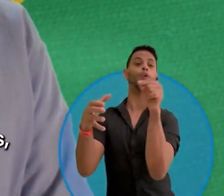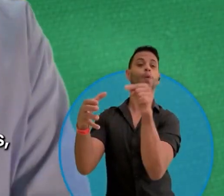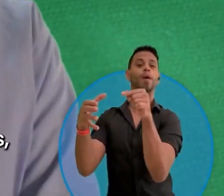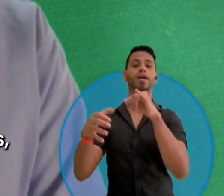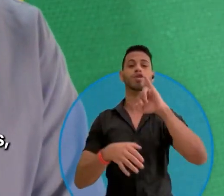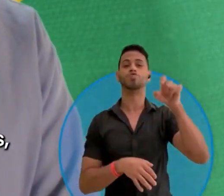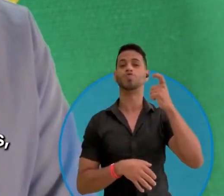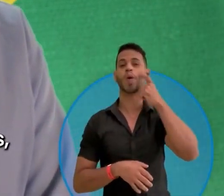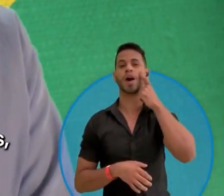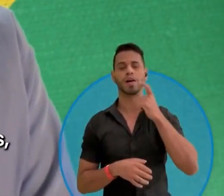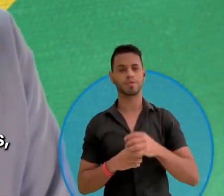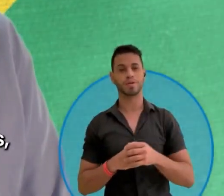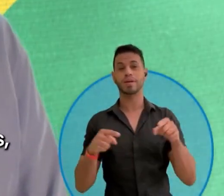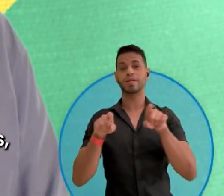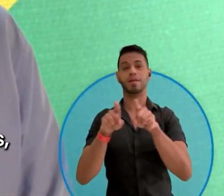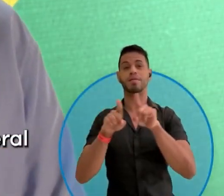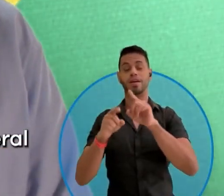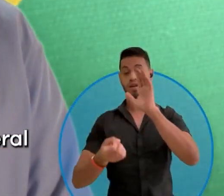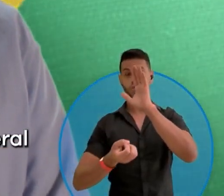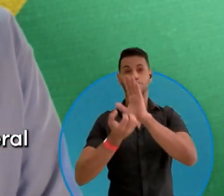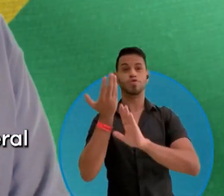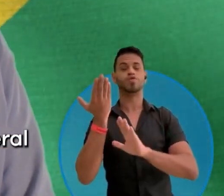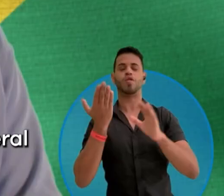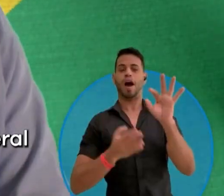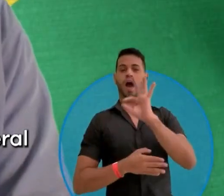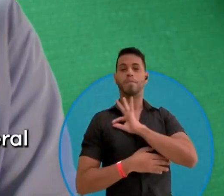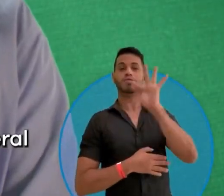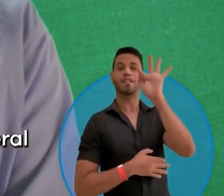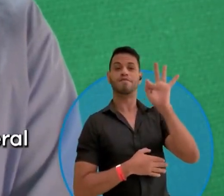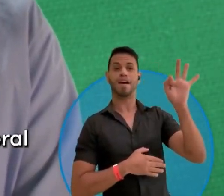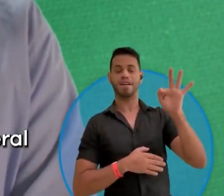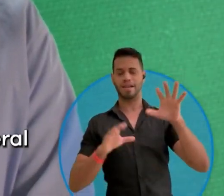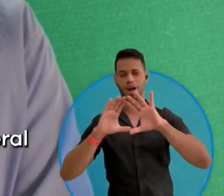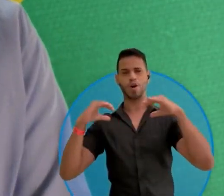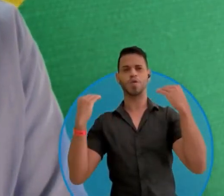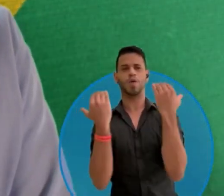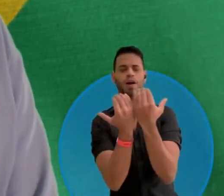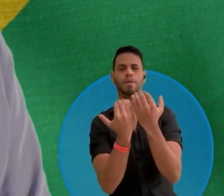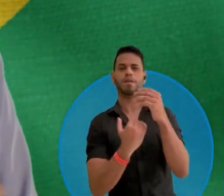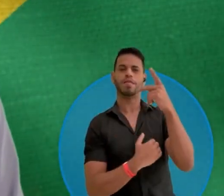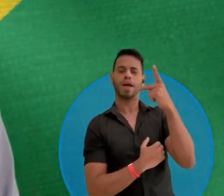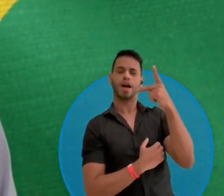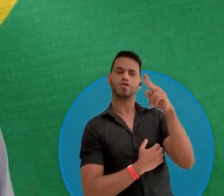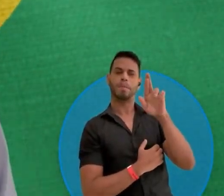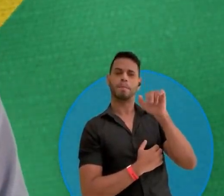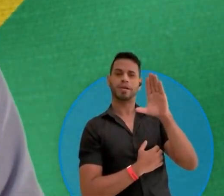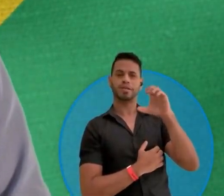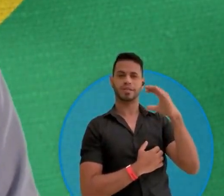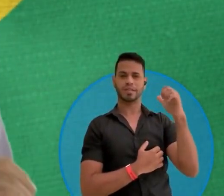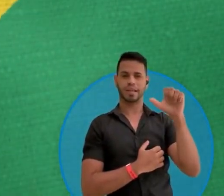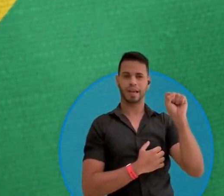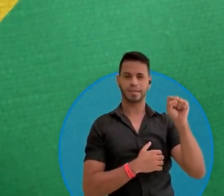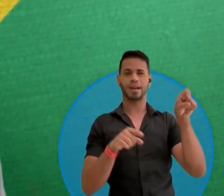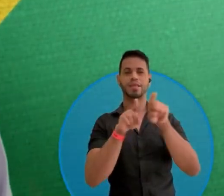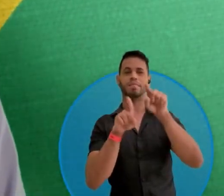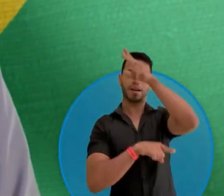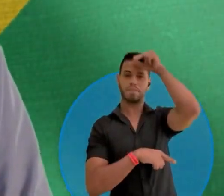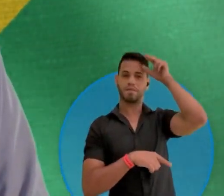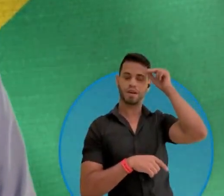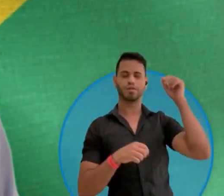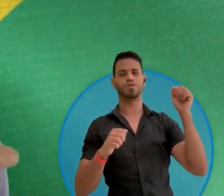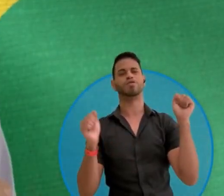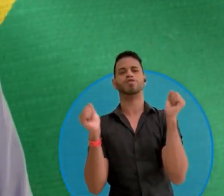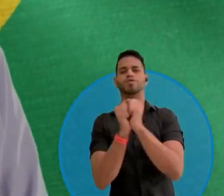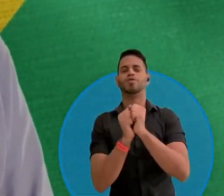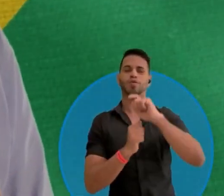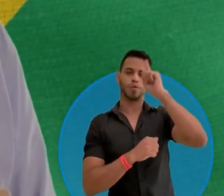Diferente da turma aí, de João Campos, que inaugurou a visita da Polícia Federal no Campo das Princesas e na Prefeitura com seus